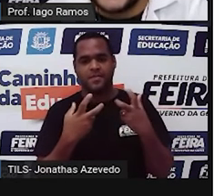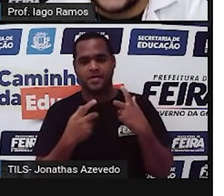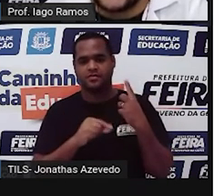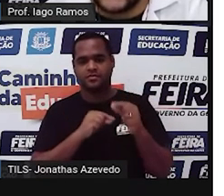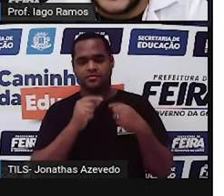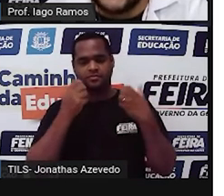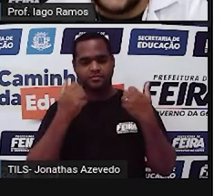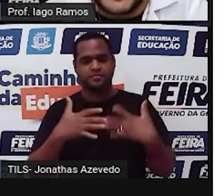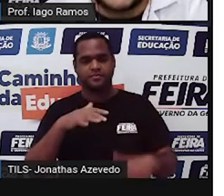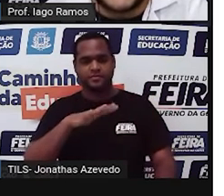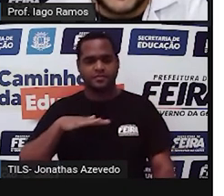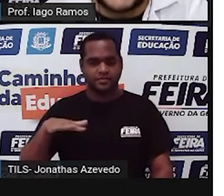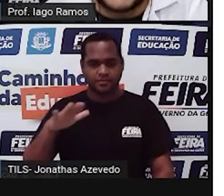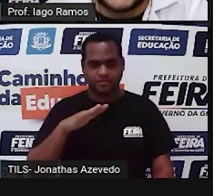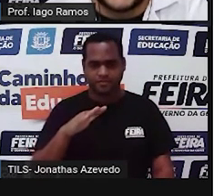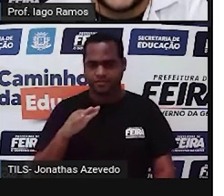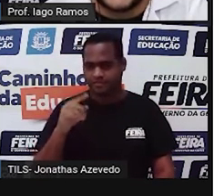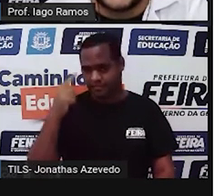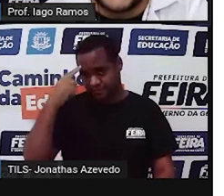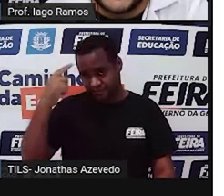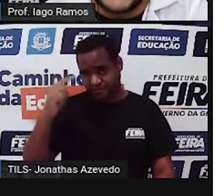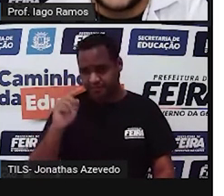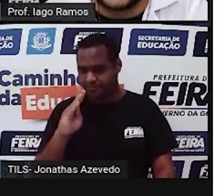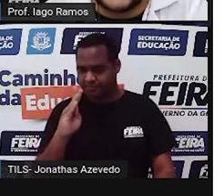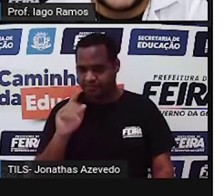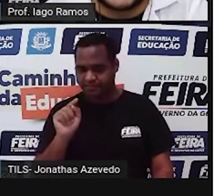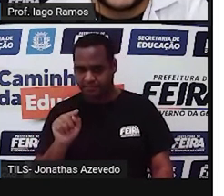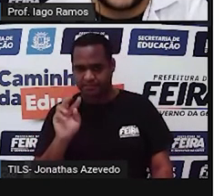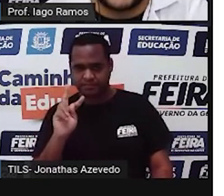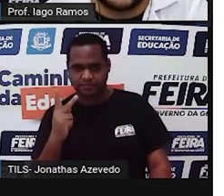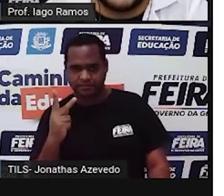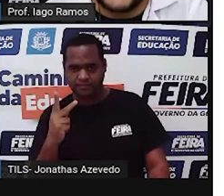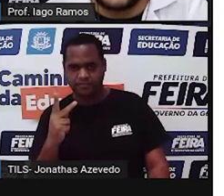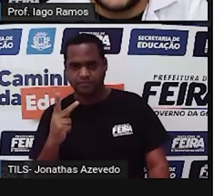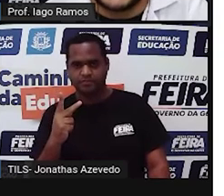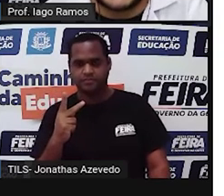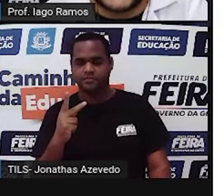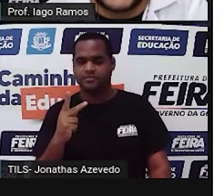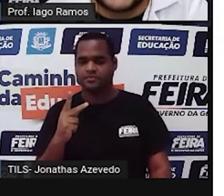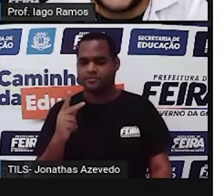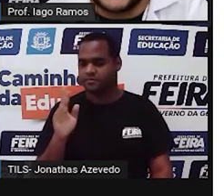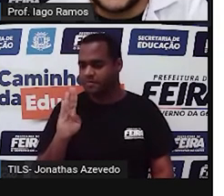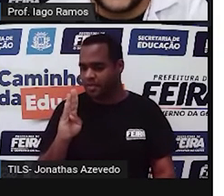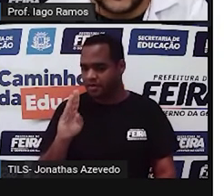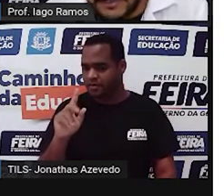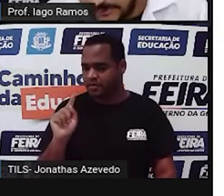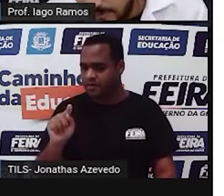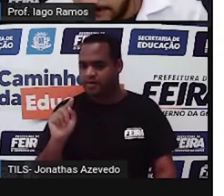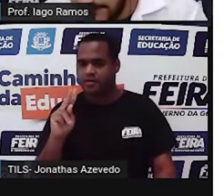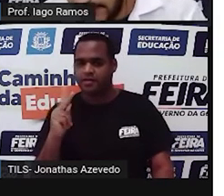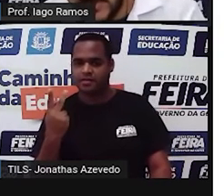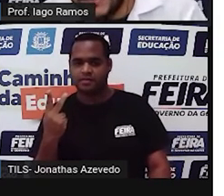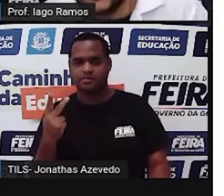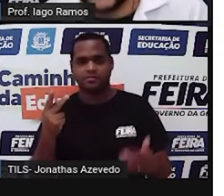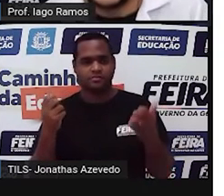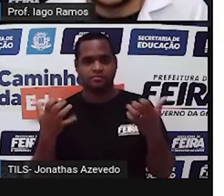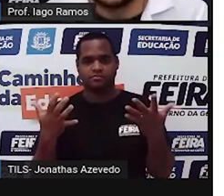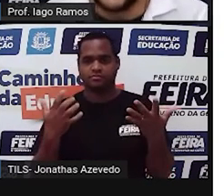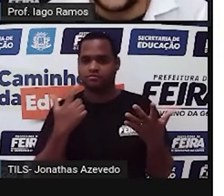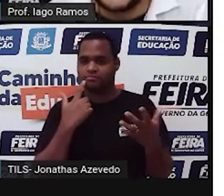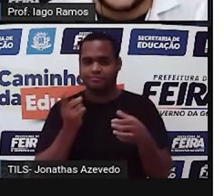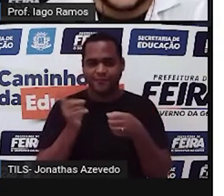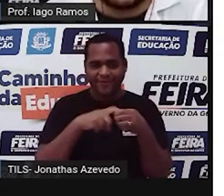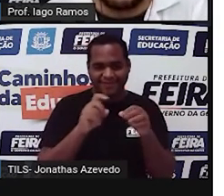a área do triângulo é metade da área do retângulo. B vezes H aqui, só, vamos lá, vamos